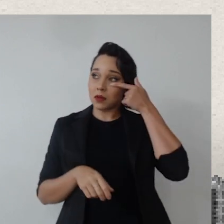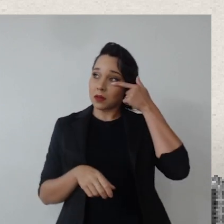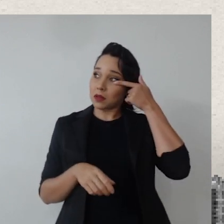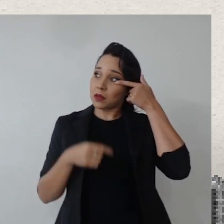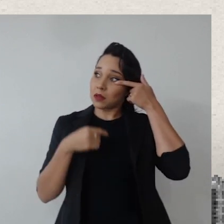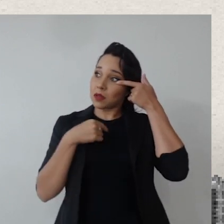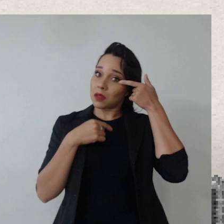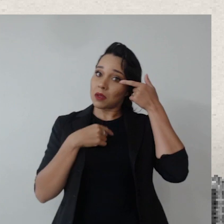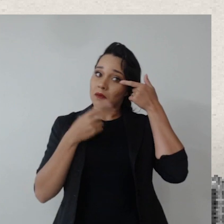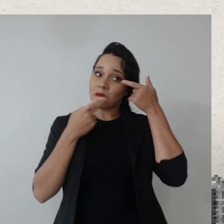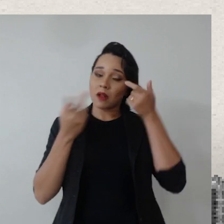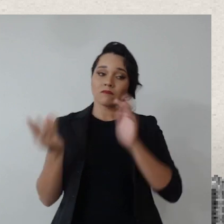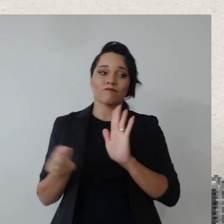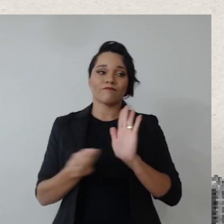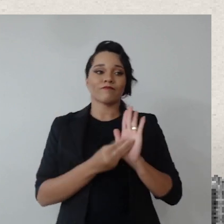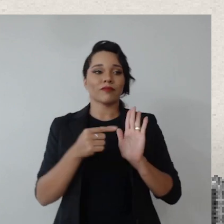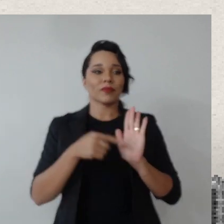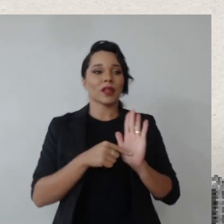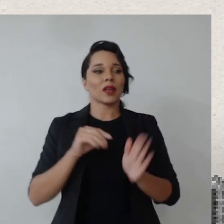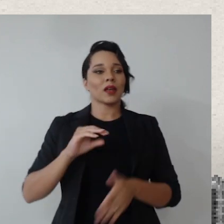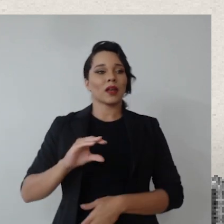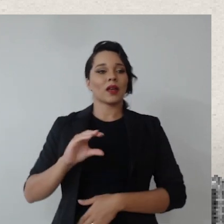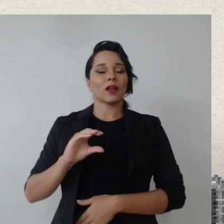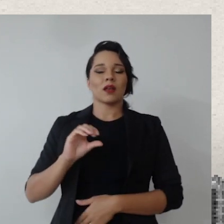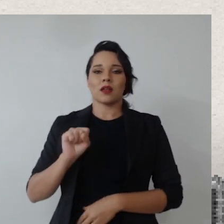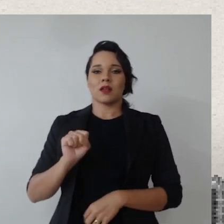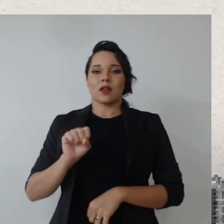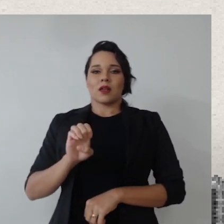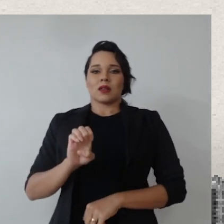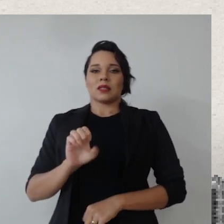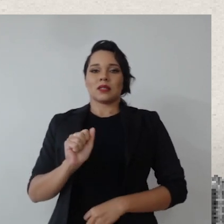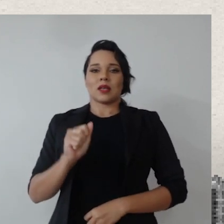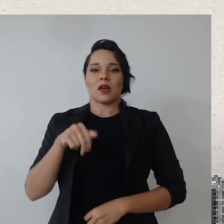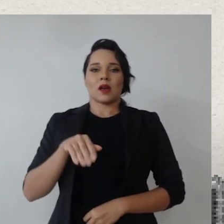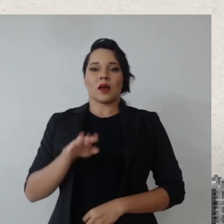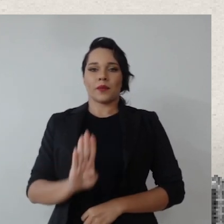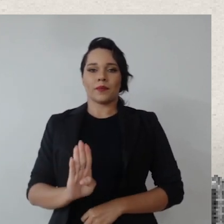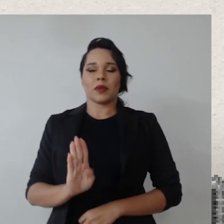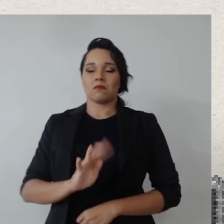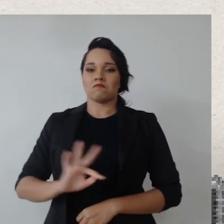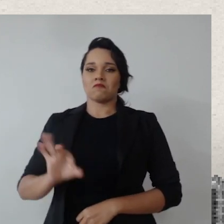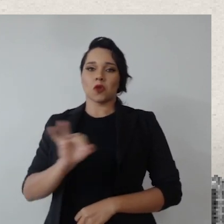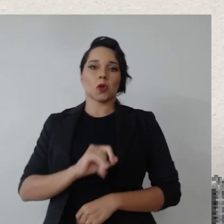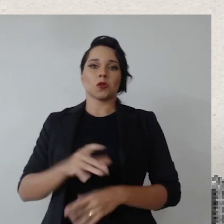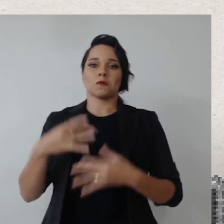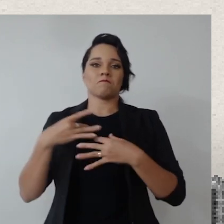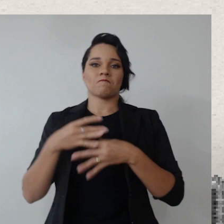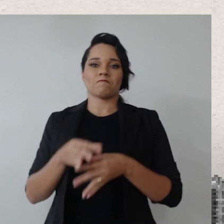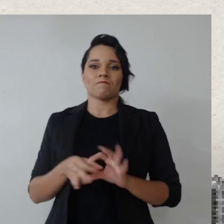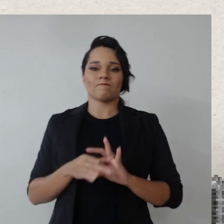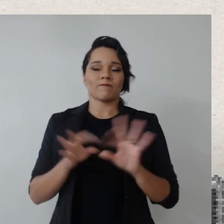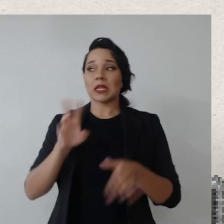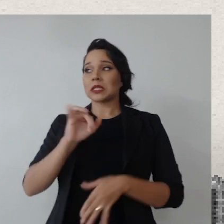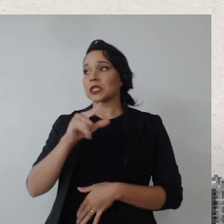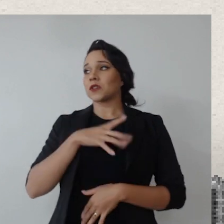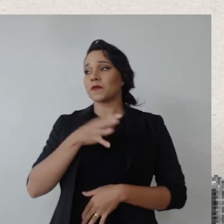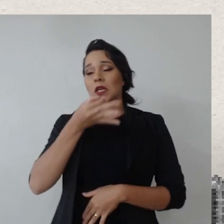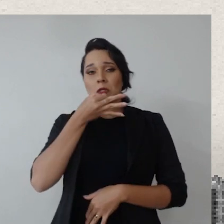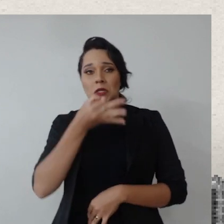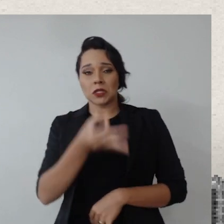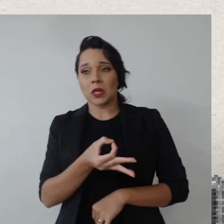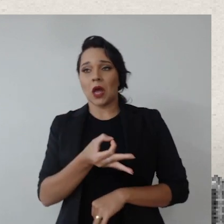e eu coloco a minha unidade, que é a CEAMB, à disposição de todos, né? Quem tiver sugestões